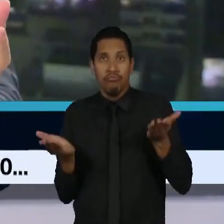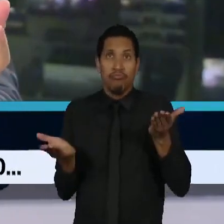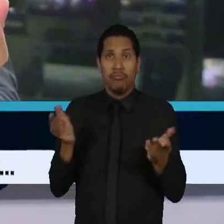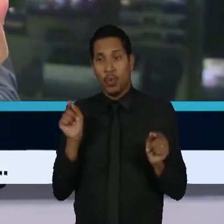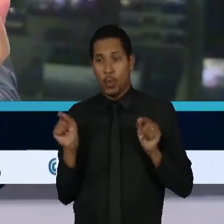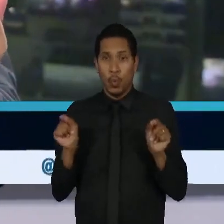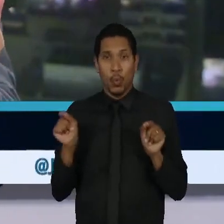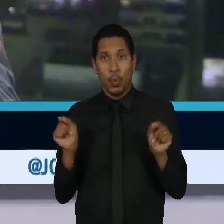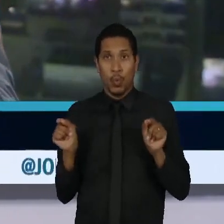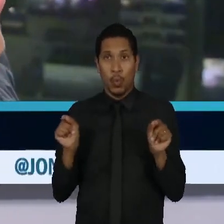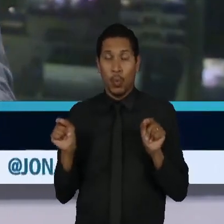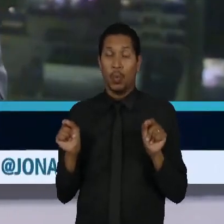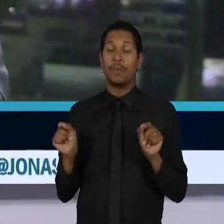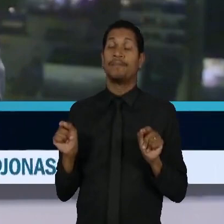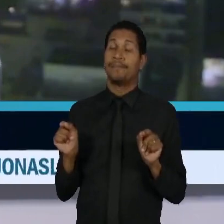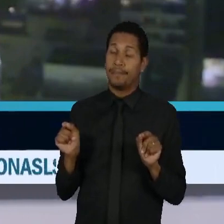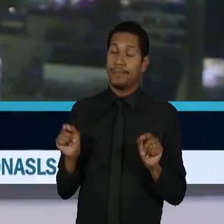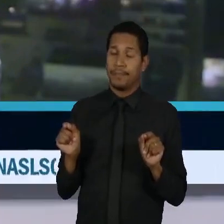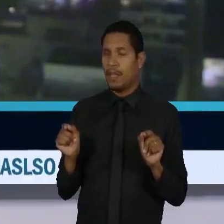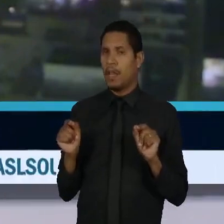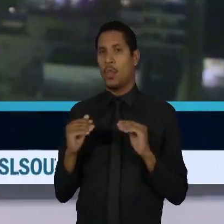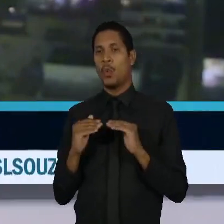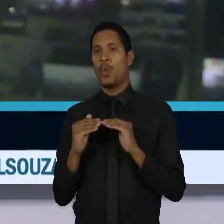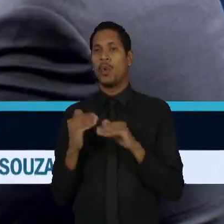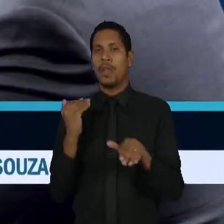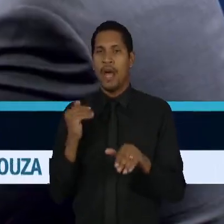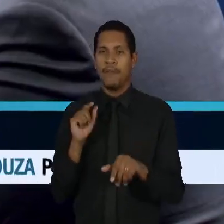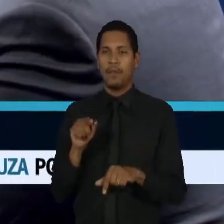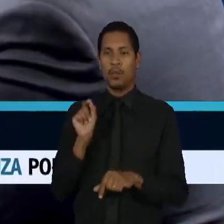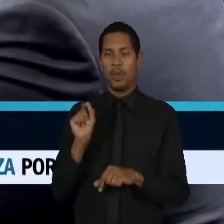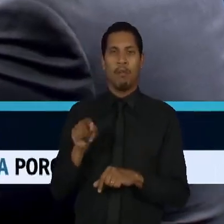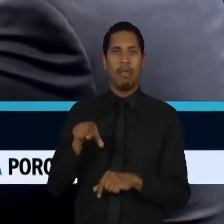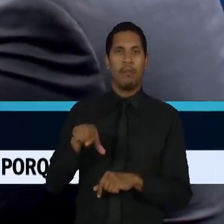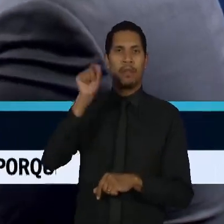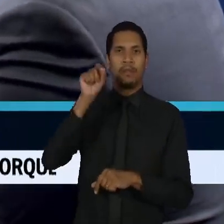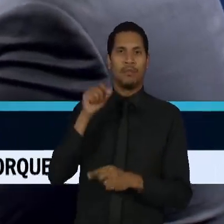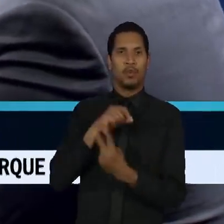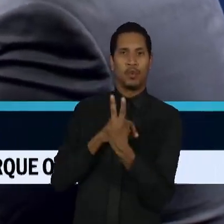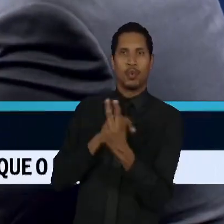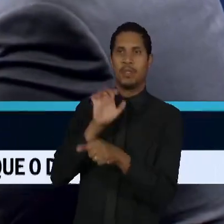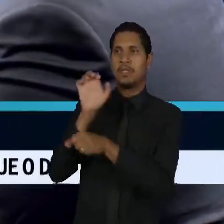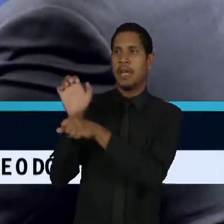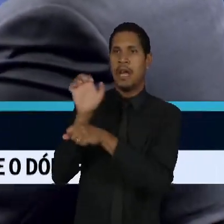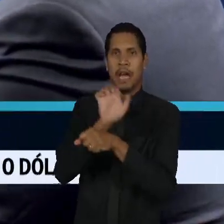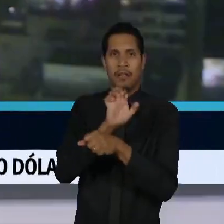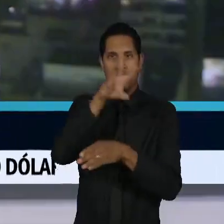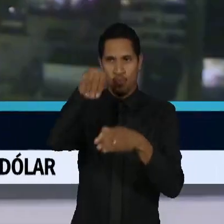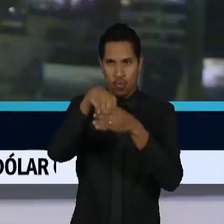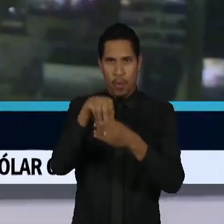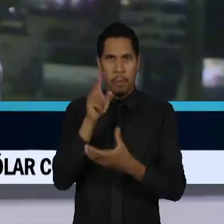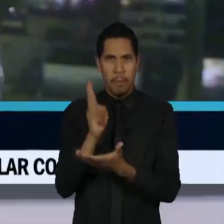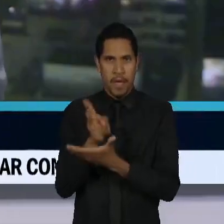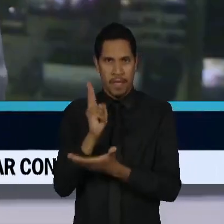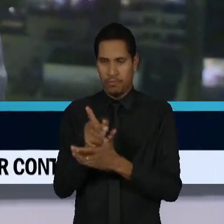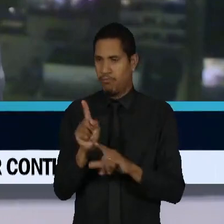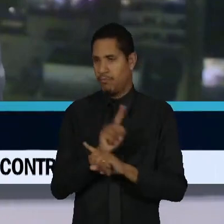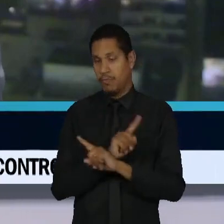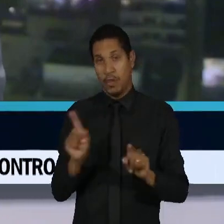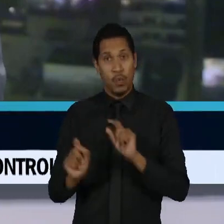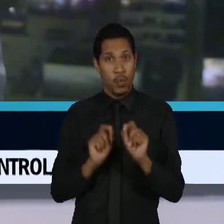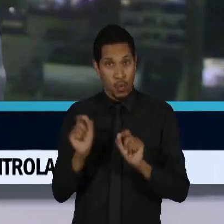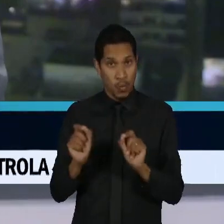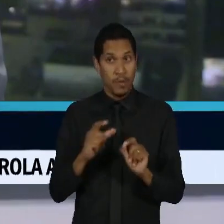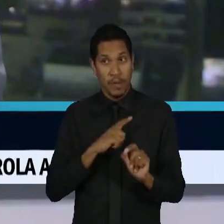e o Hamas, eles não concordavam com essa opção de dois Estados, um território ou uma outra opção. O